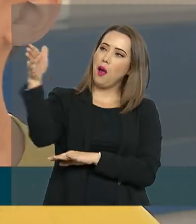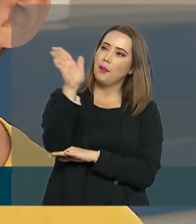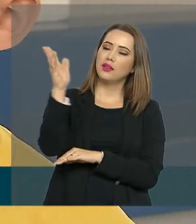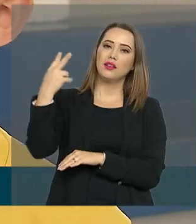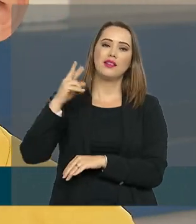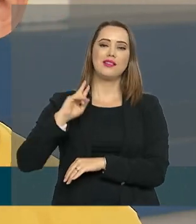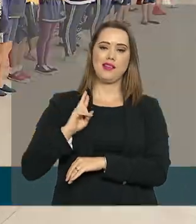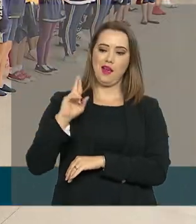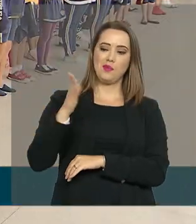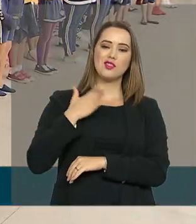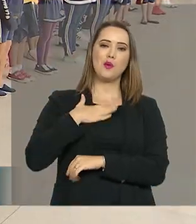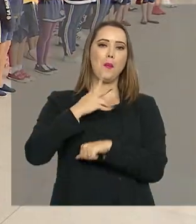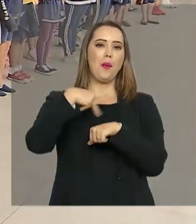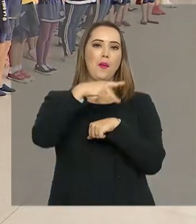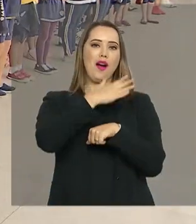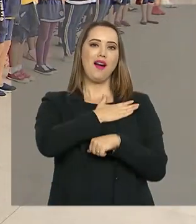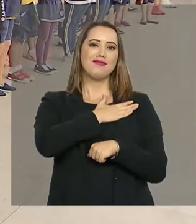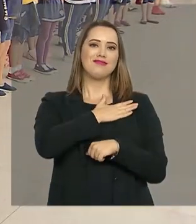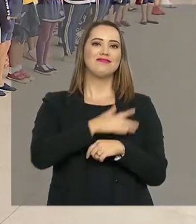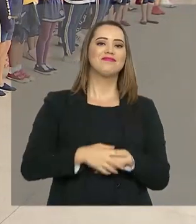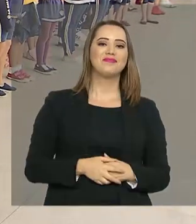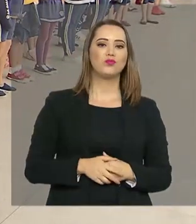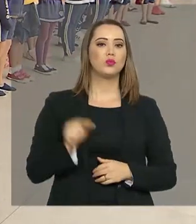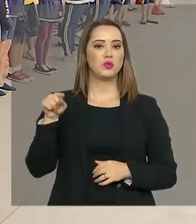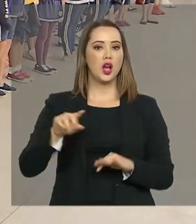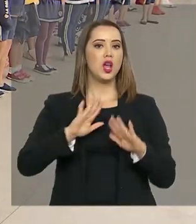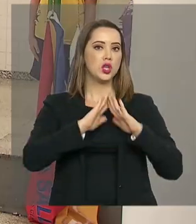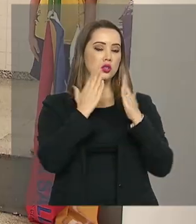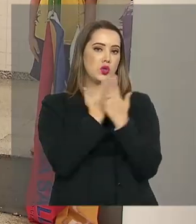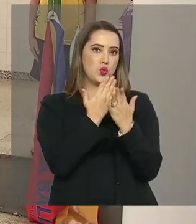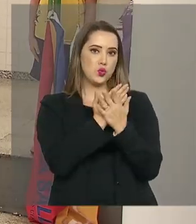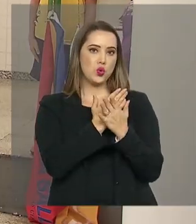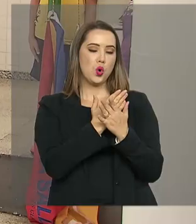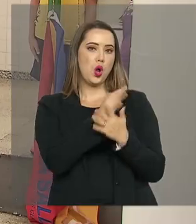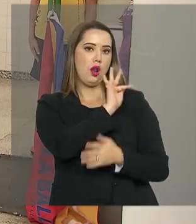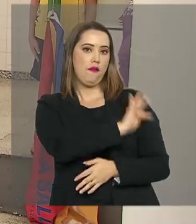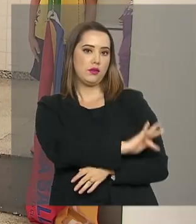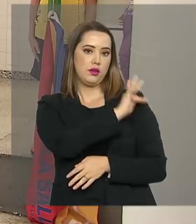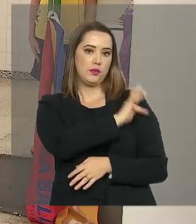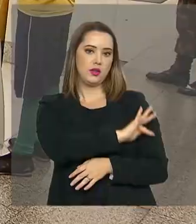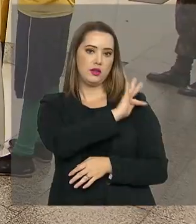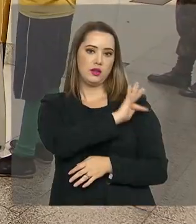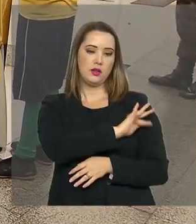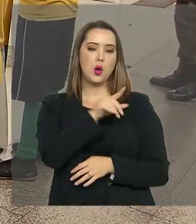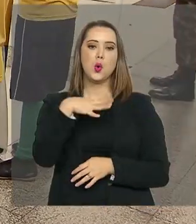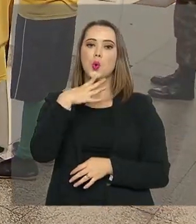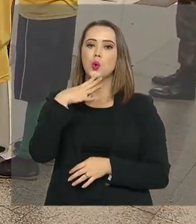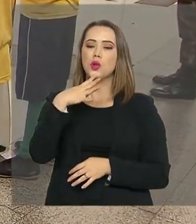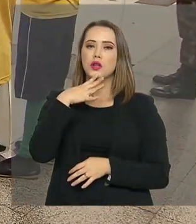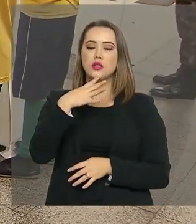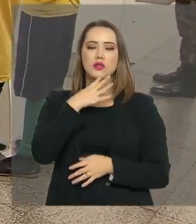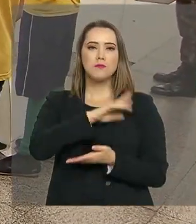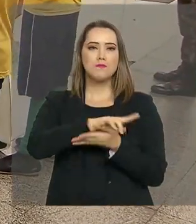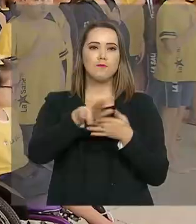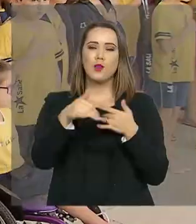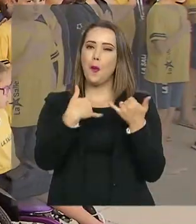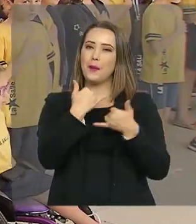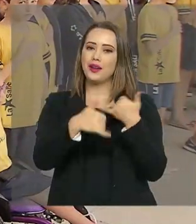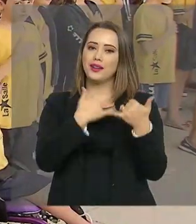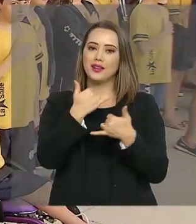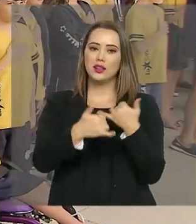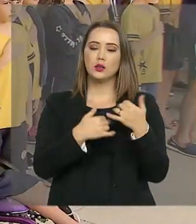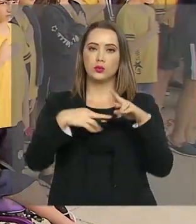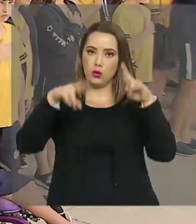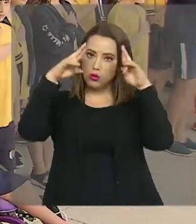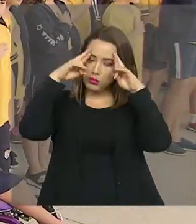representa a minha pátria. Aqui, nessa escola de ensino fundamental, os símbolos nacionais são conhecidos de forma lúdica e